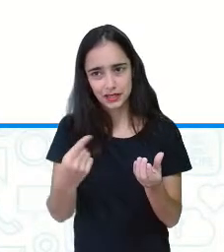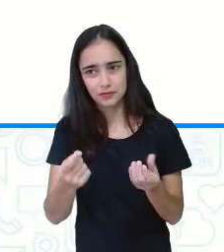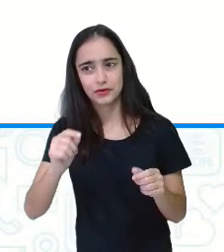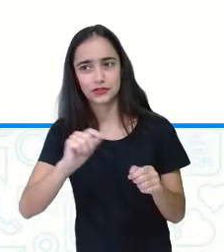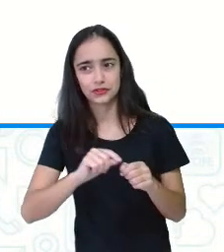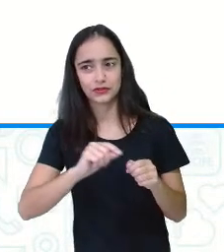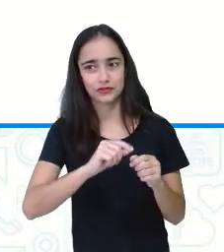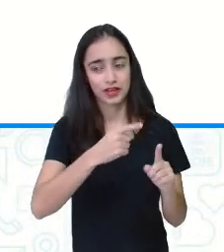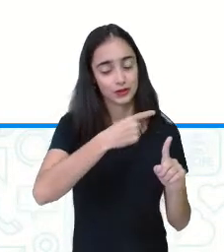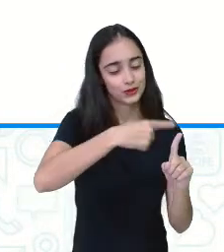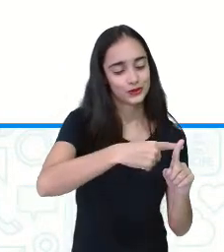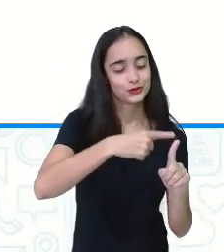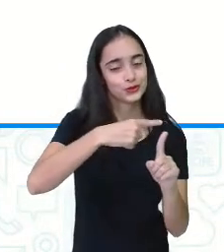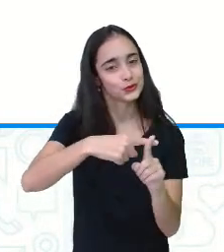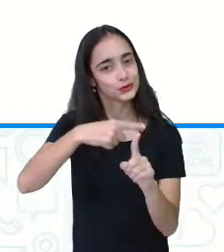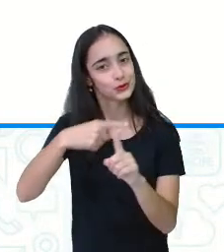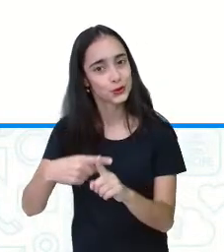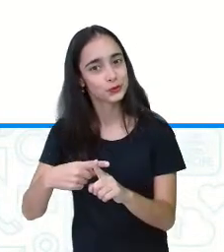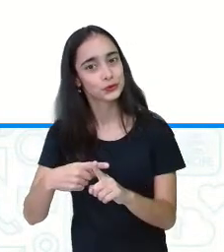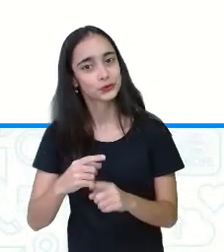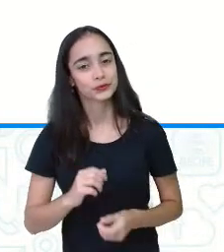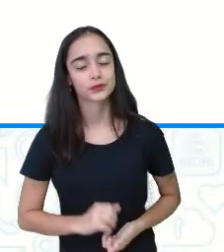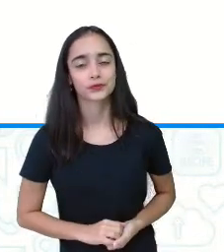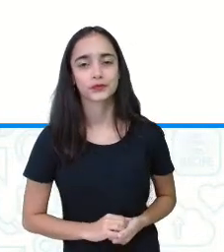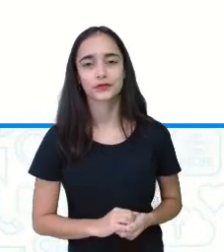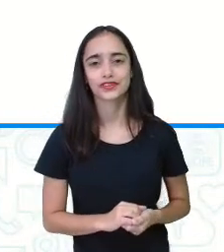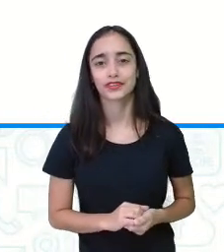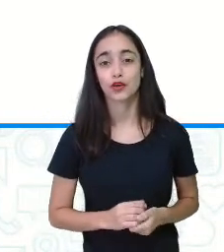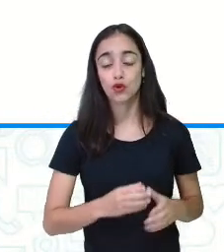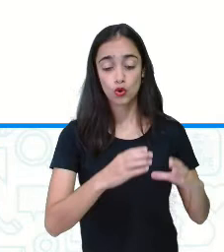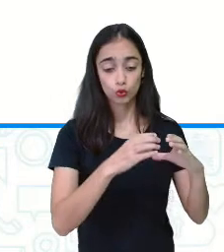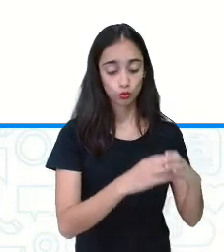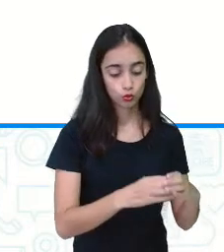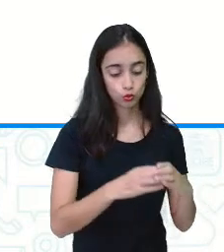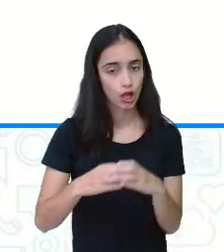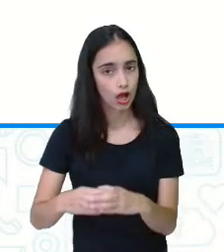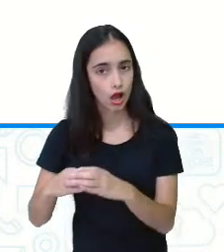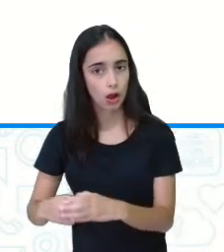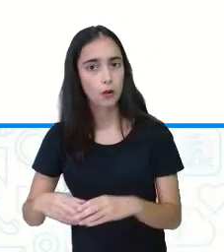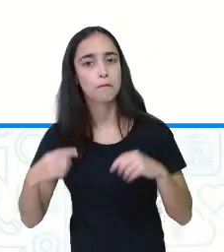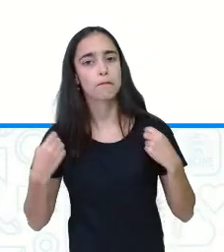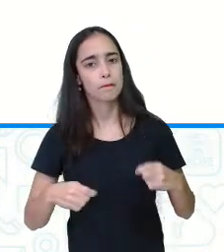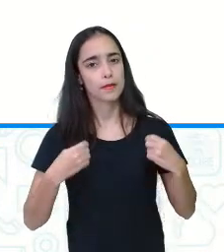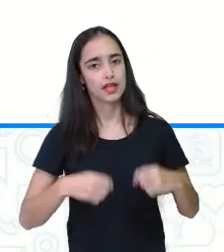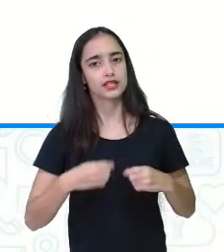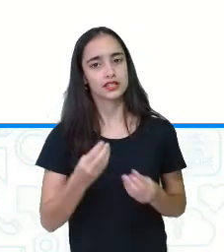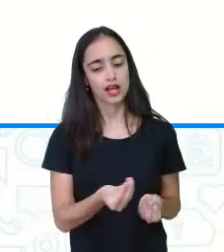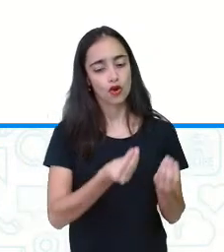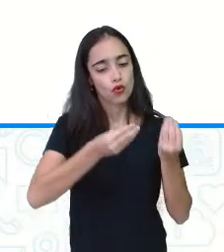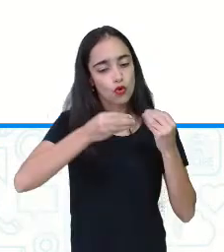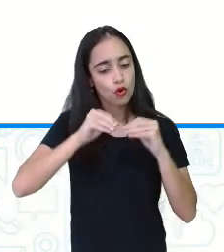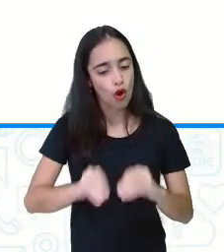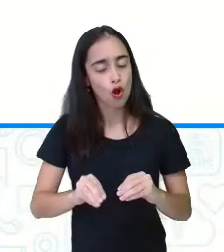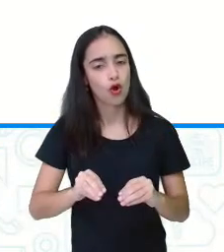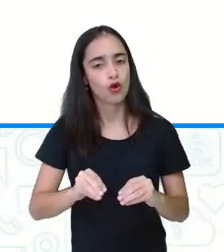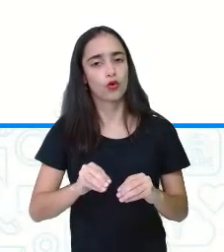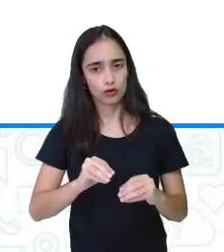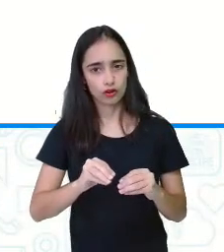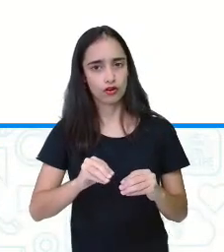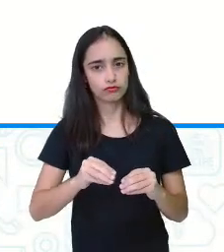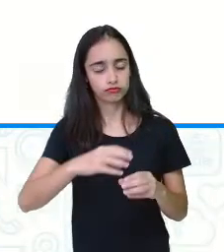Nos demais círculos, devem ser colocadas tampinhas viradas para cima. Por exemplo, se cair